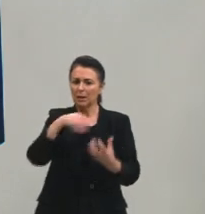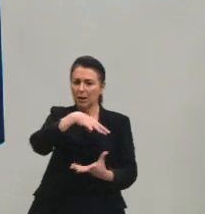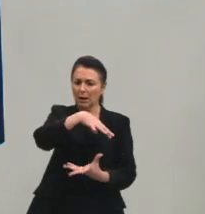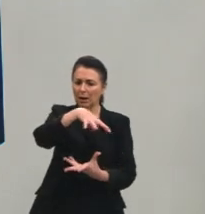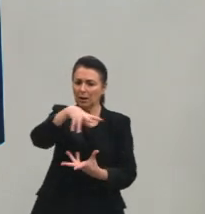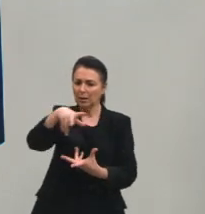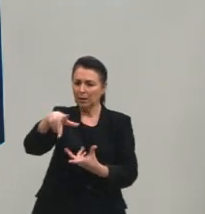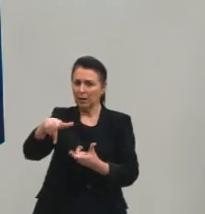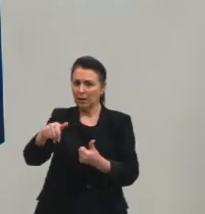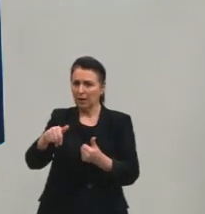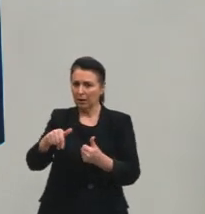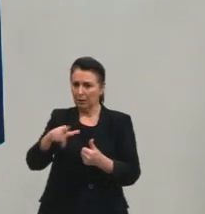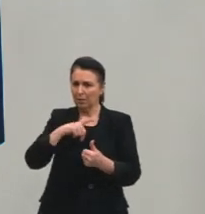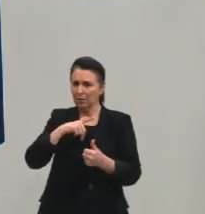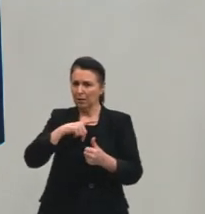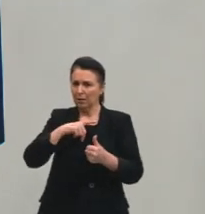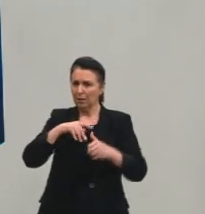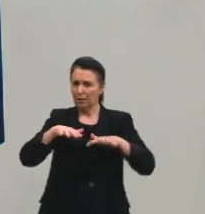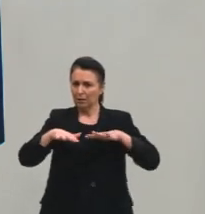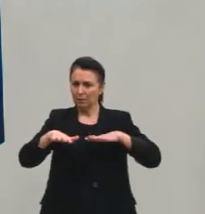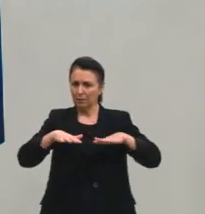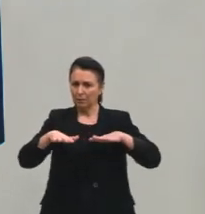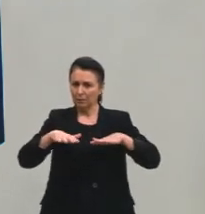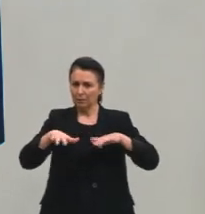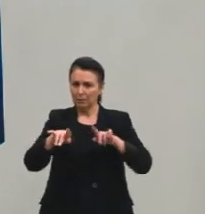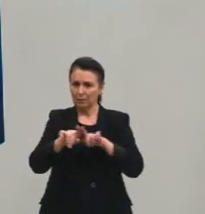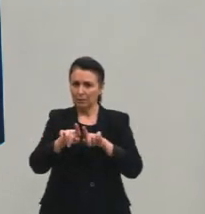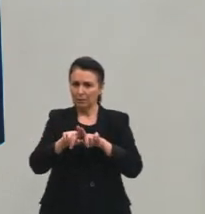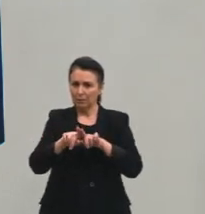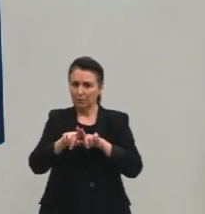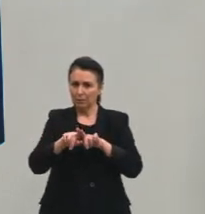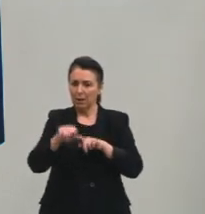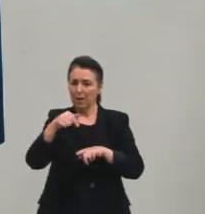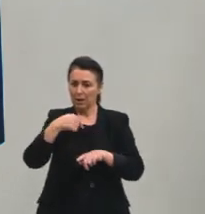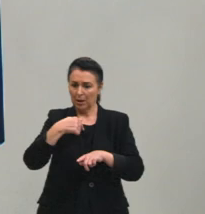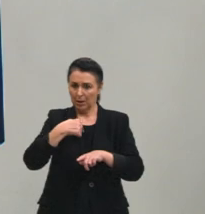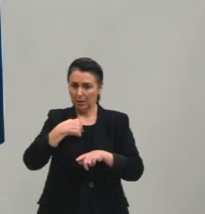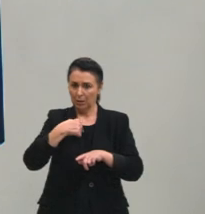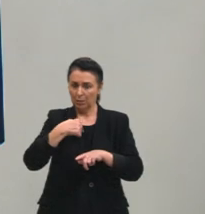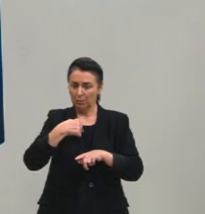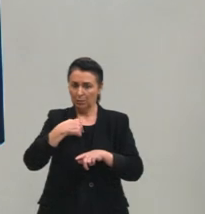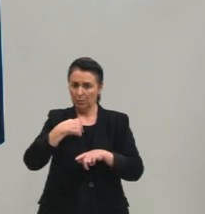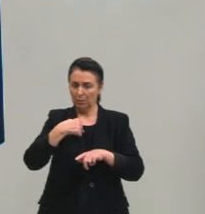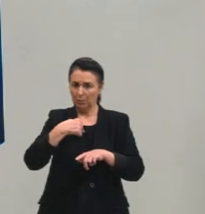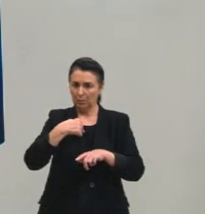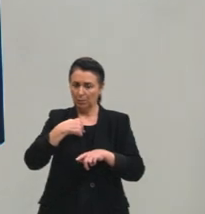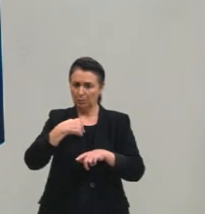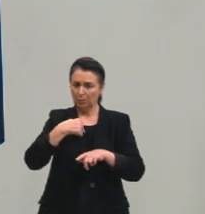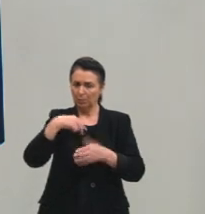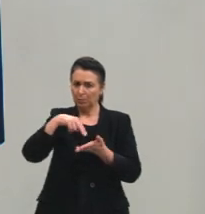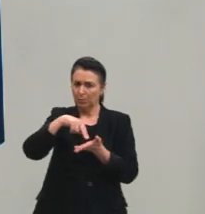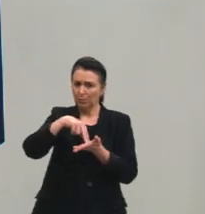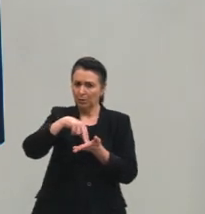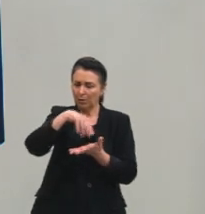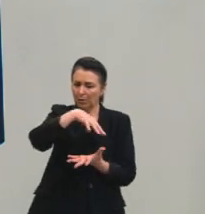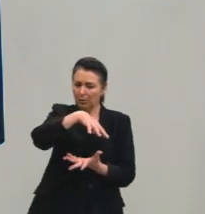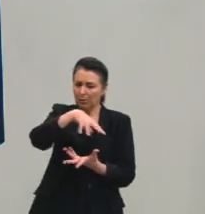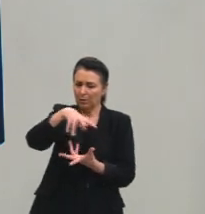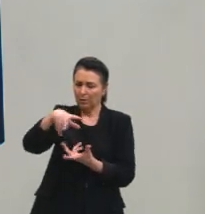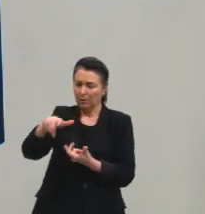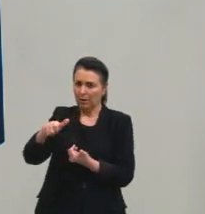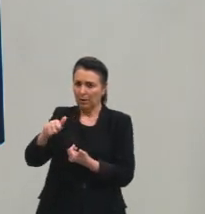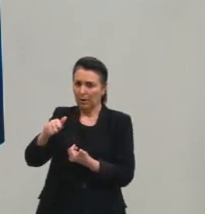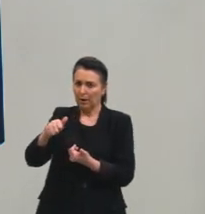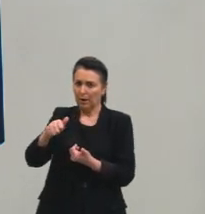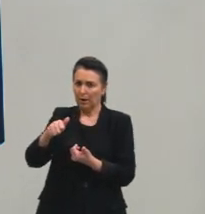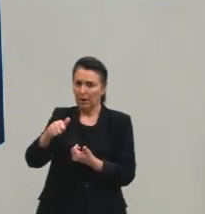né, gente? Então, ao mesmo tempo que eu estou na Terra e a Terra está em movimento, tanto em movimento de